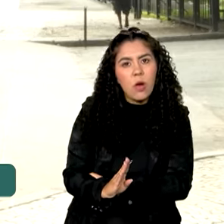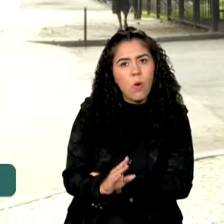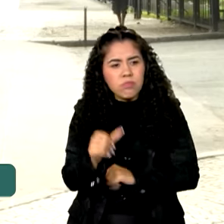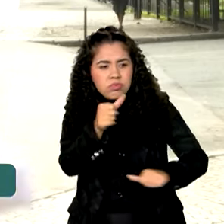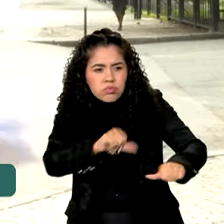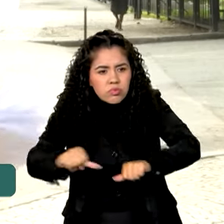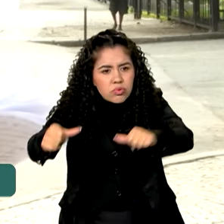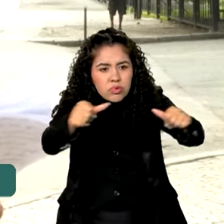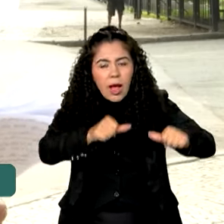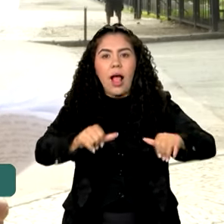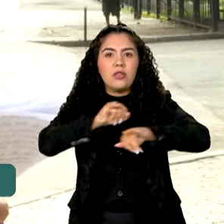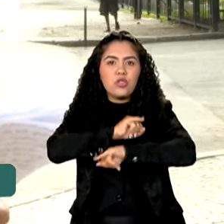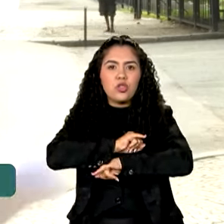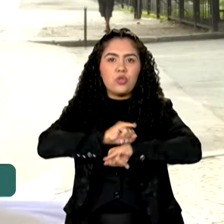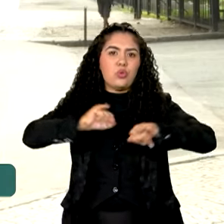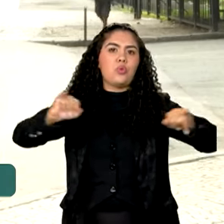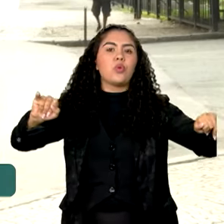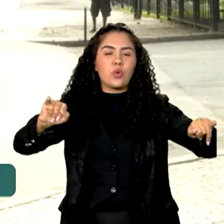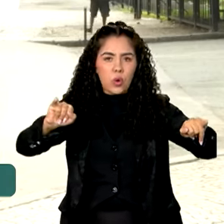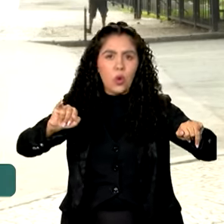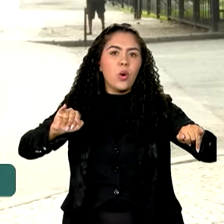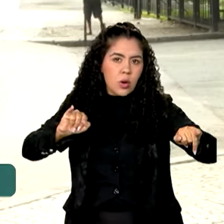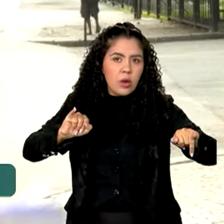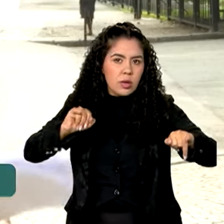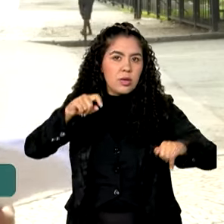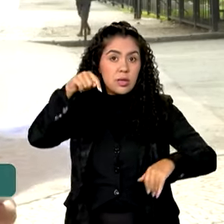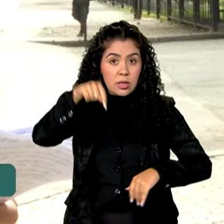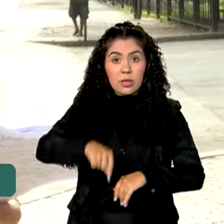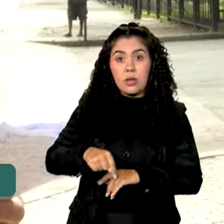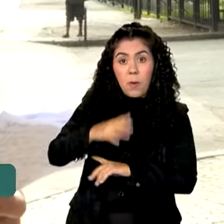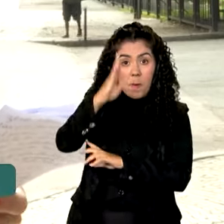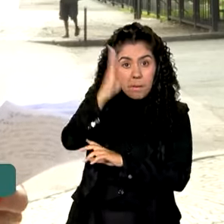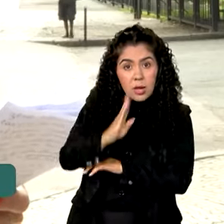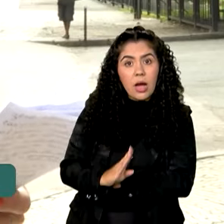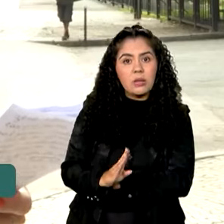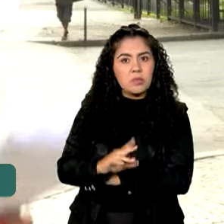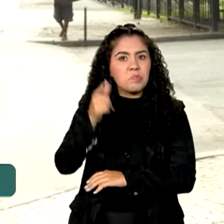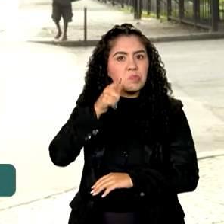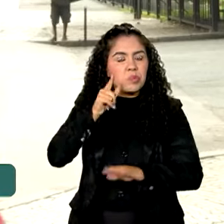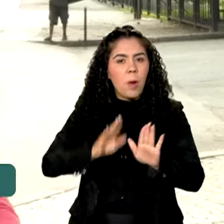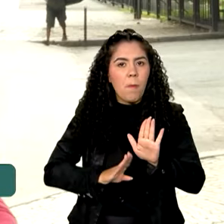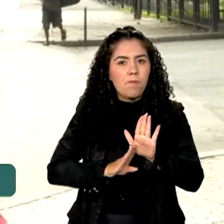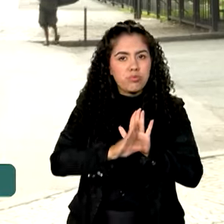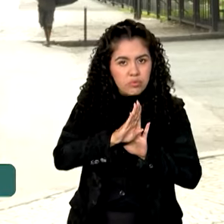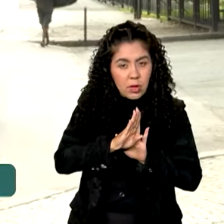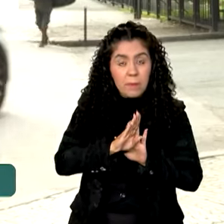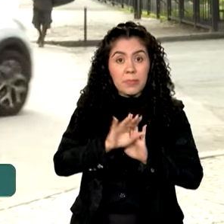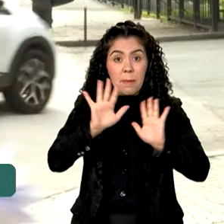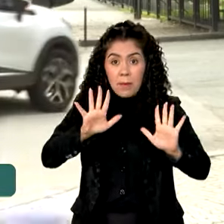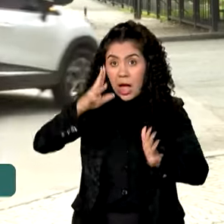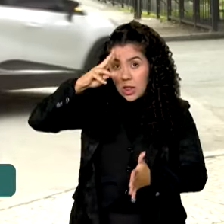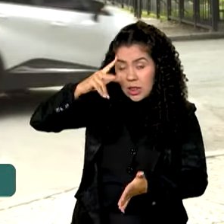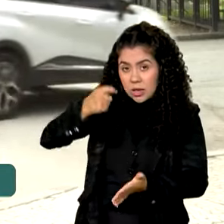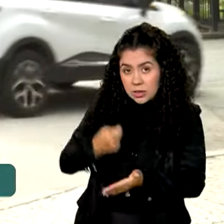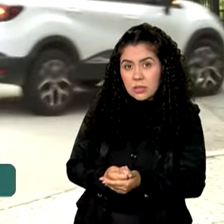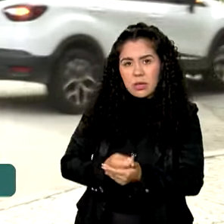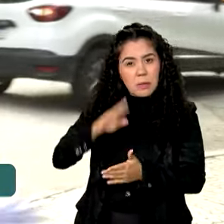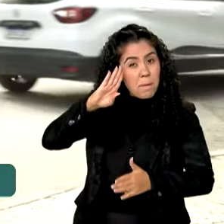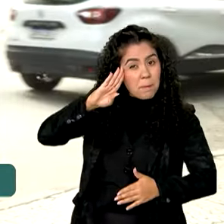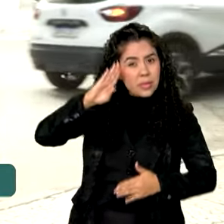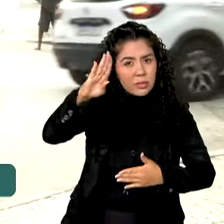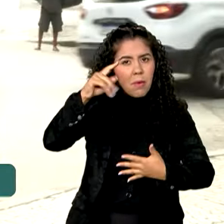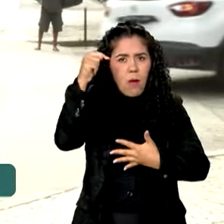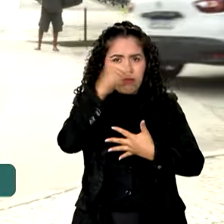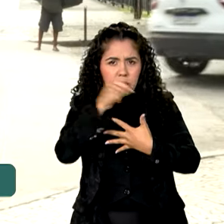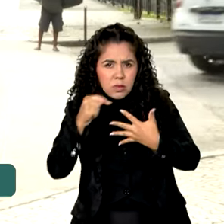eles já divulgaram um anúncio dizendo que elevaria essa projeção. Entre as medidas destacadas